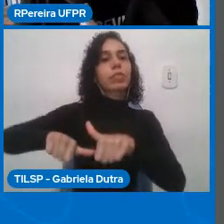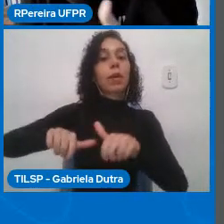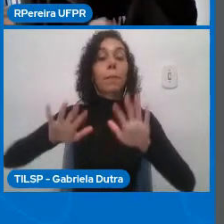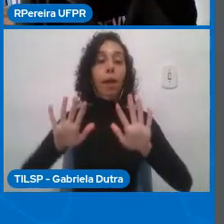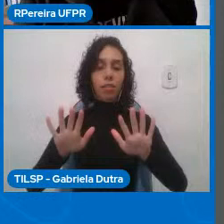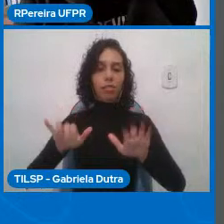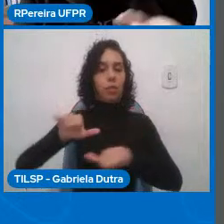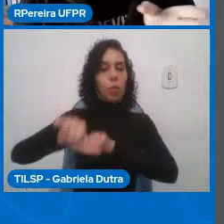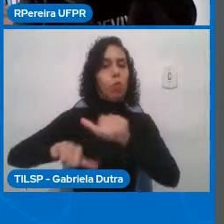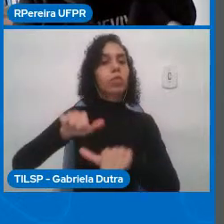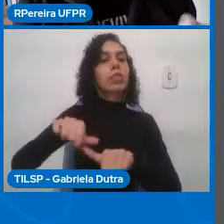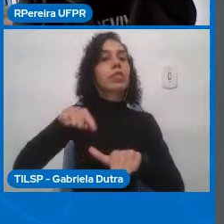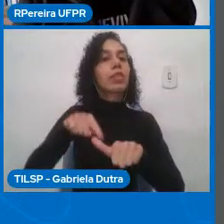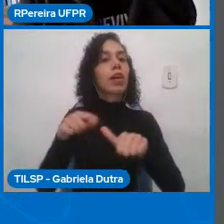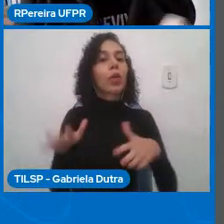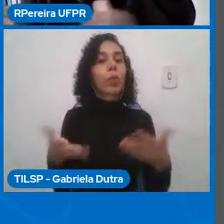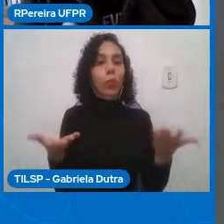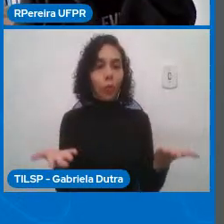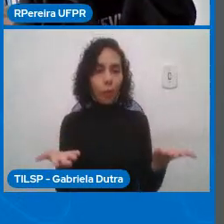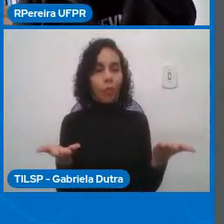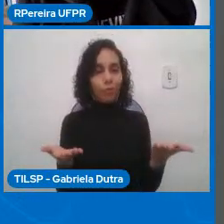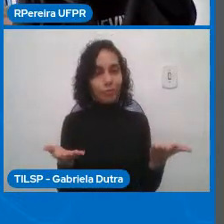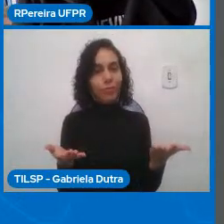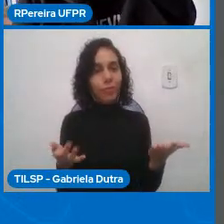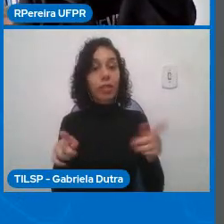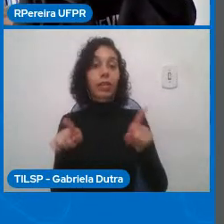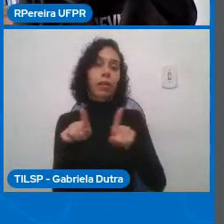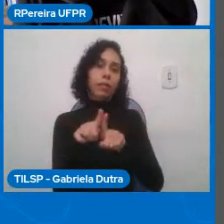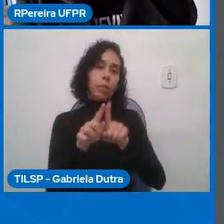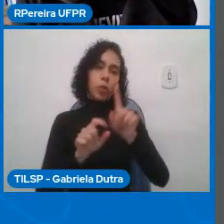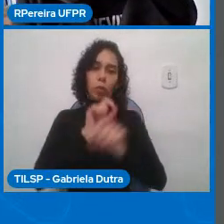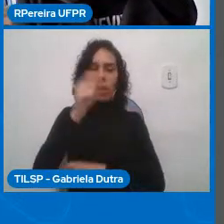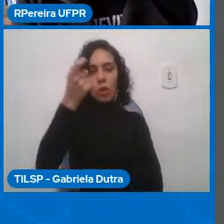Consciente da realidade socioeconômica e cultural.